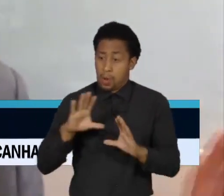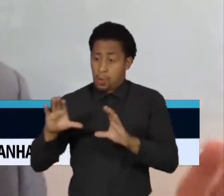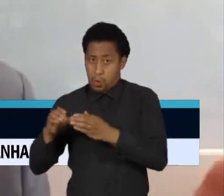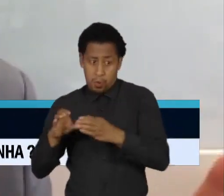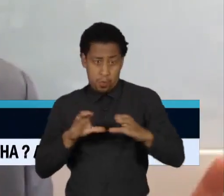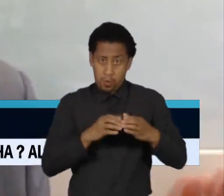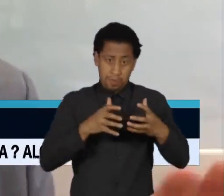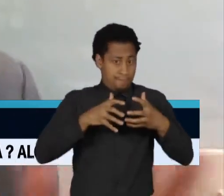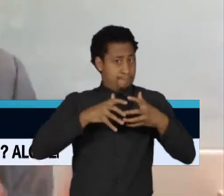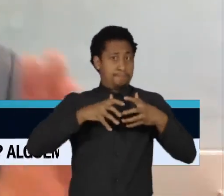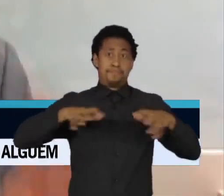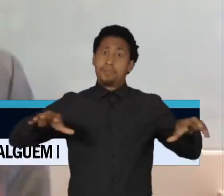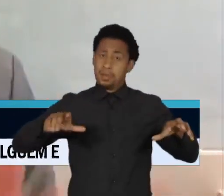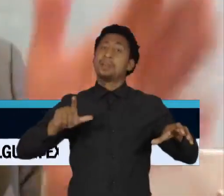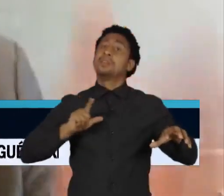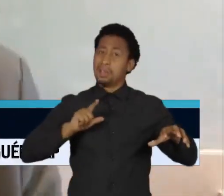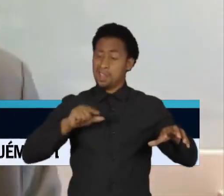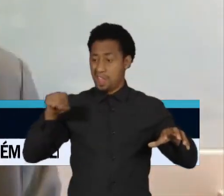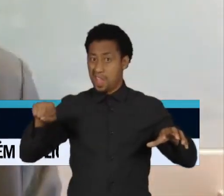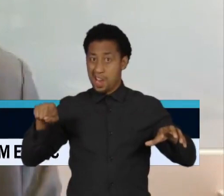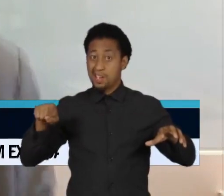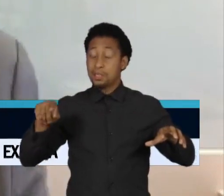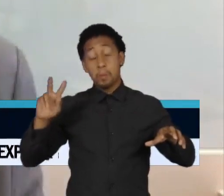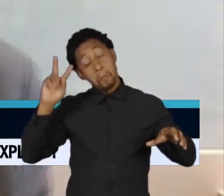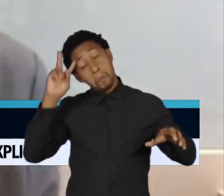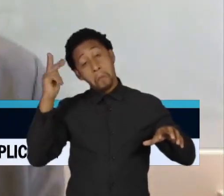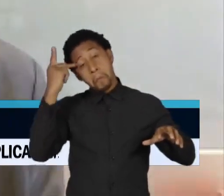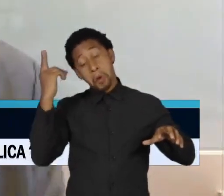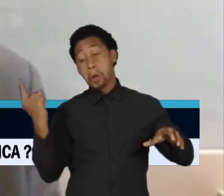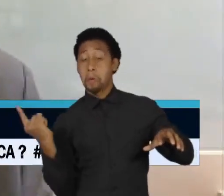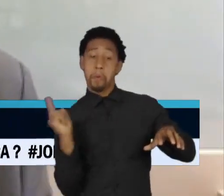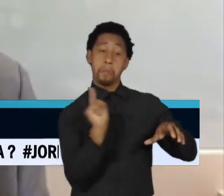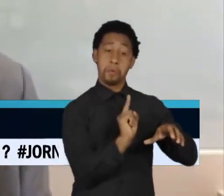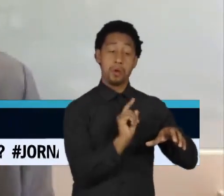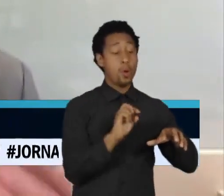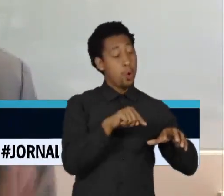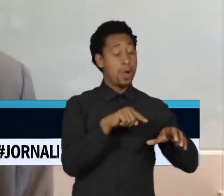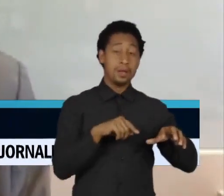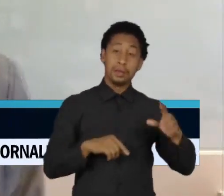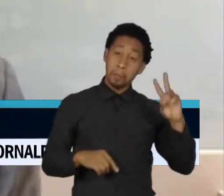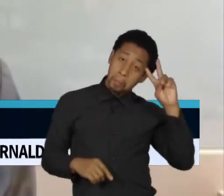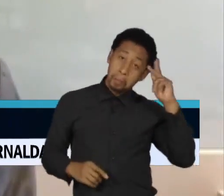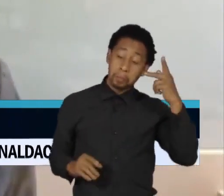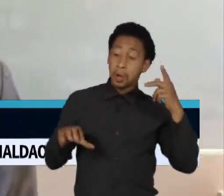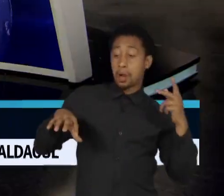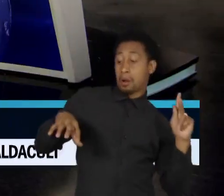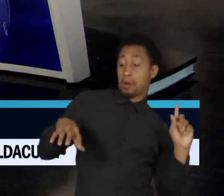vão mudar de lado e a gente sabe que tem um meio que não muda de lado. E é normal que mude de lado. lado. senhor tem vai